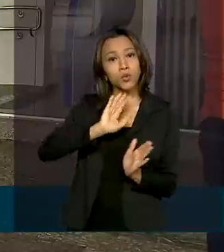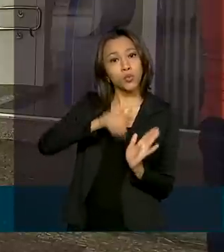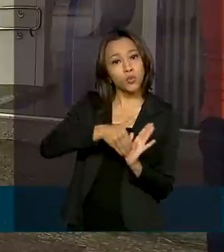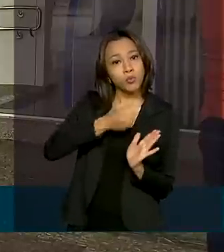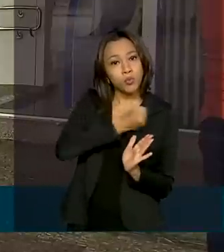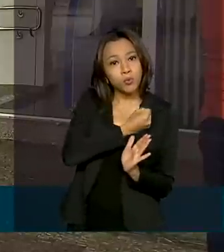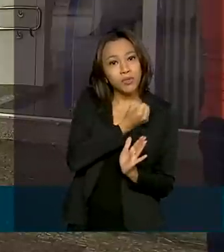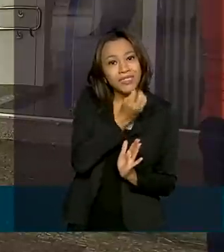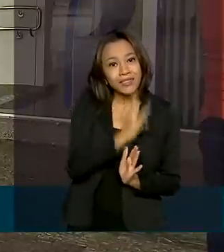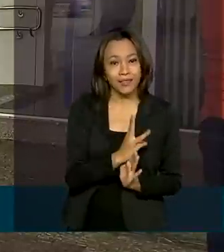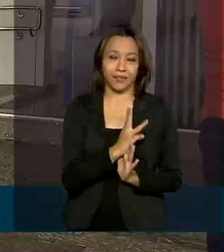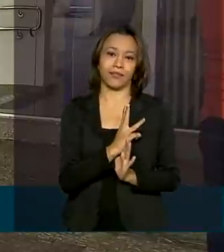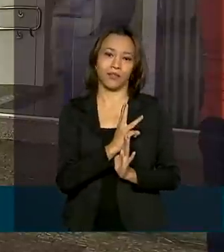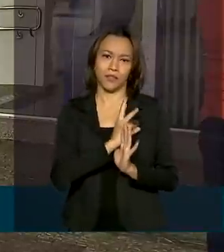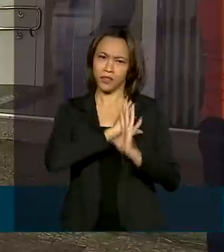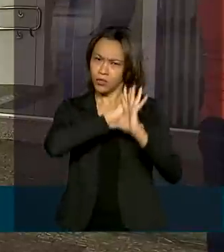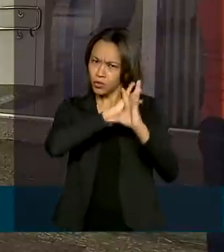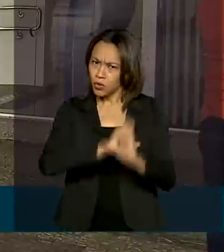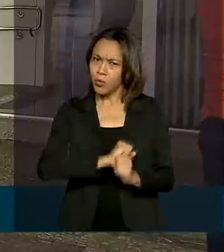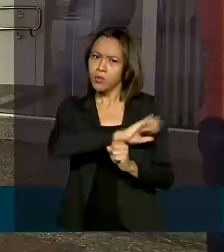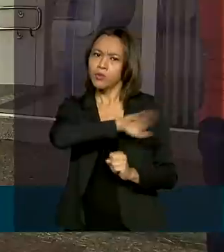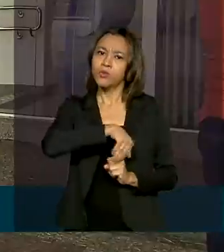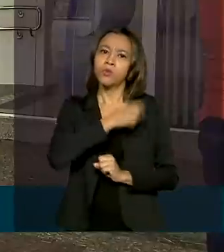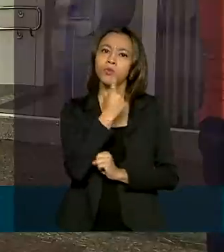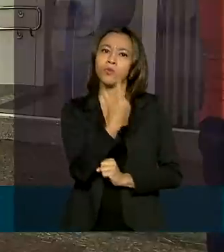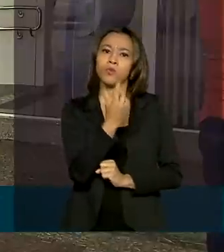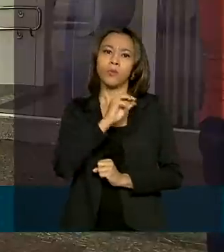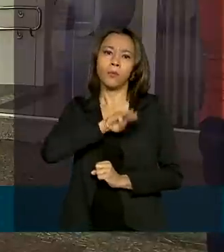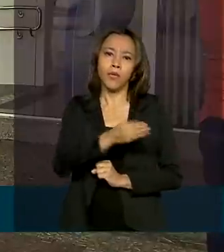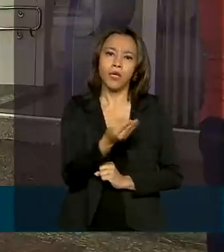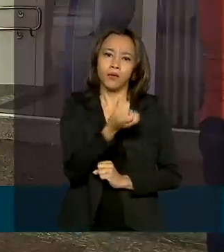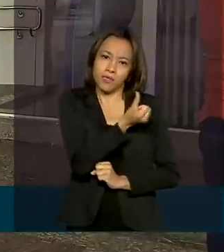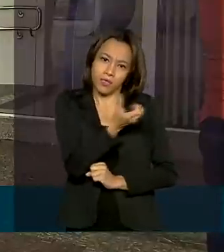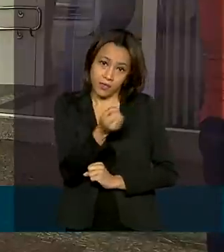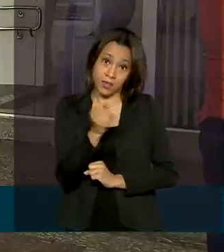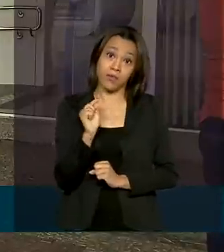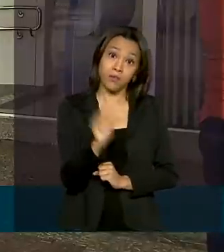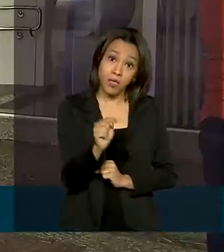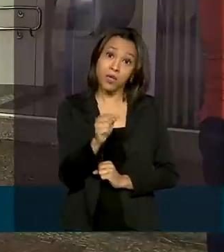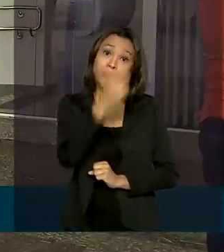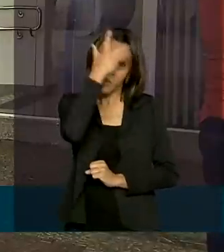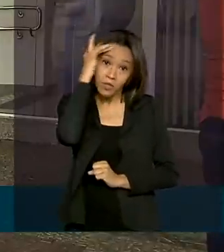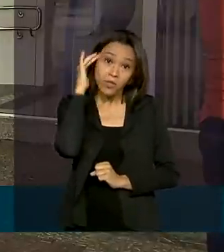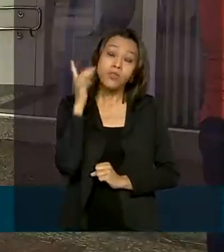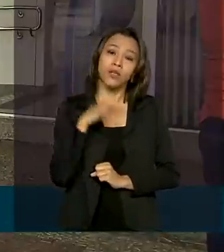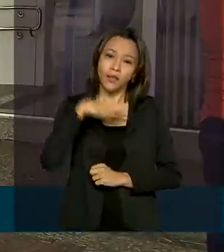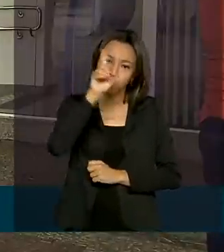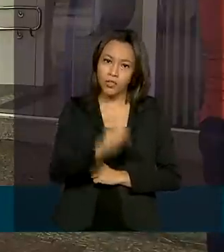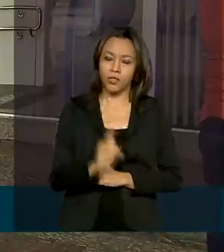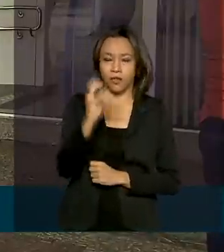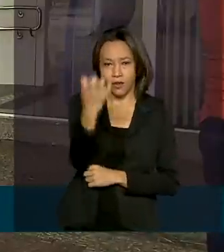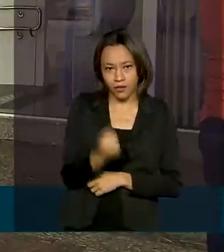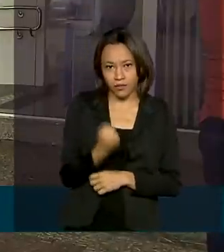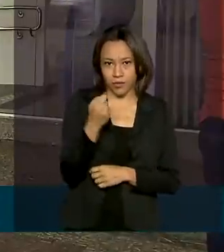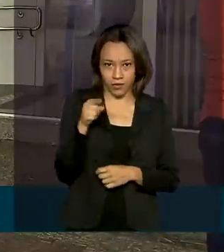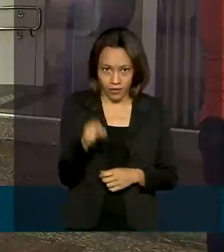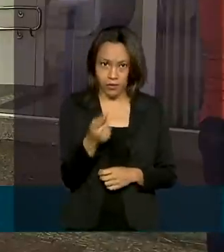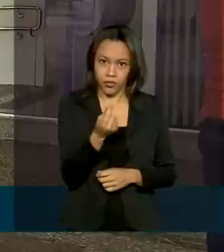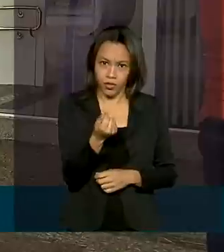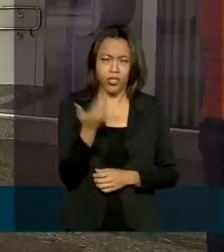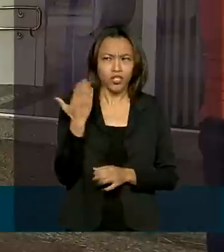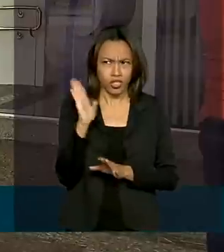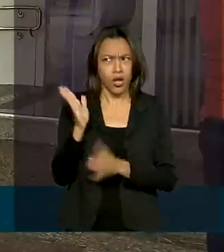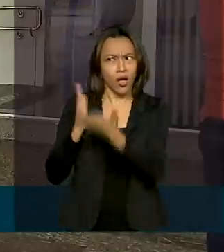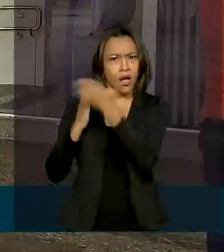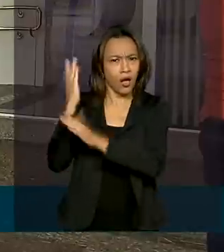3. No total, são 1,6 milhão de pessoas com direito a receber esse benefício, que foi aprovado em